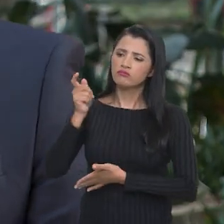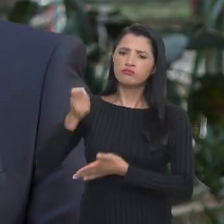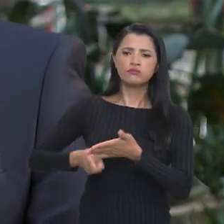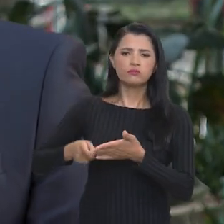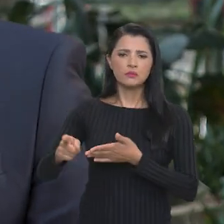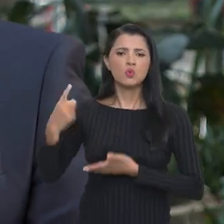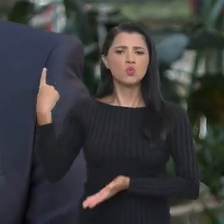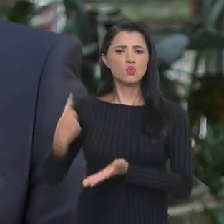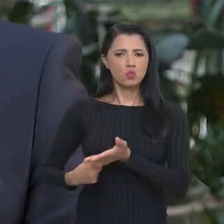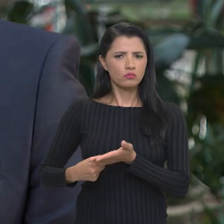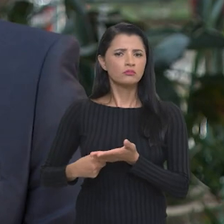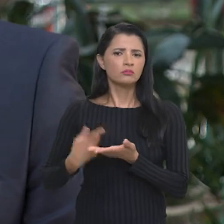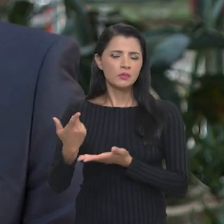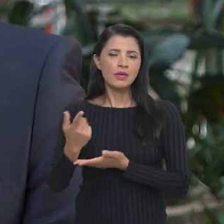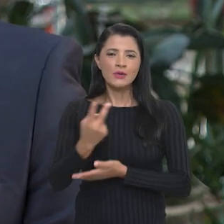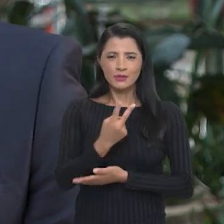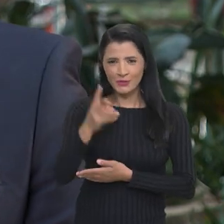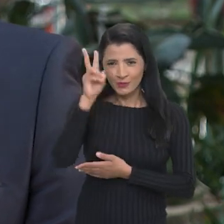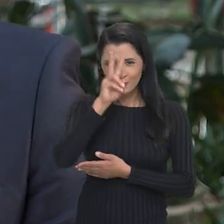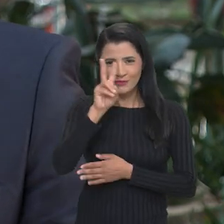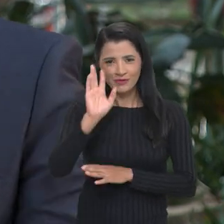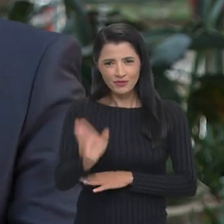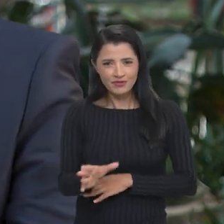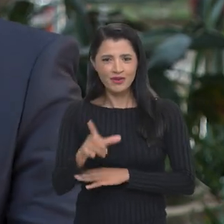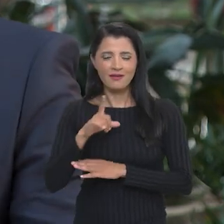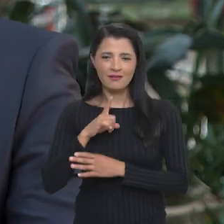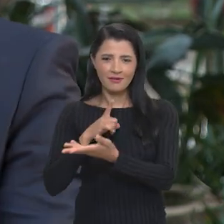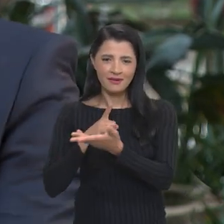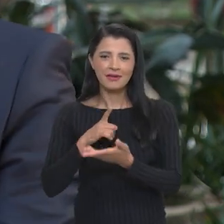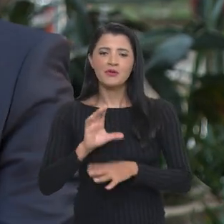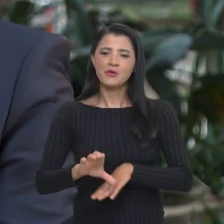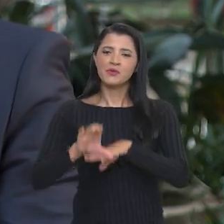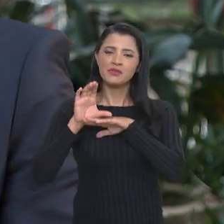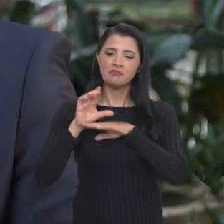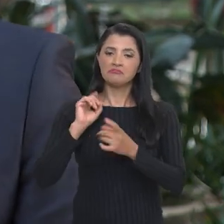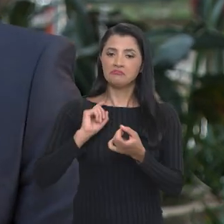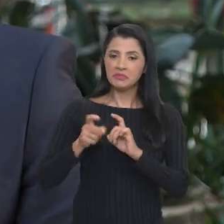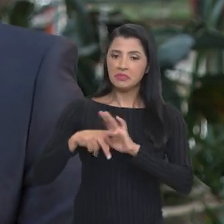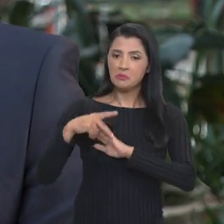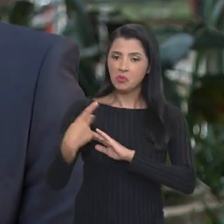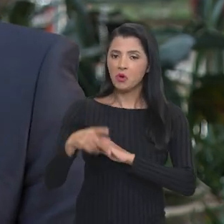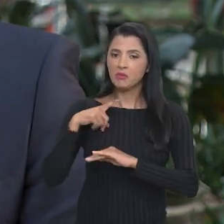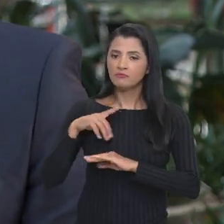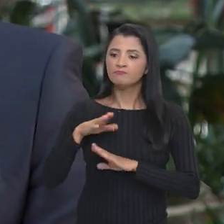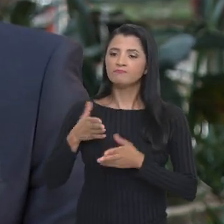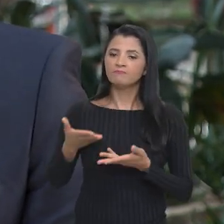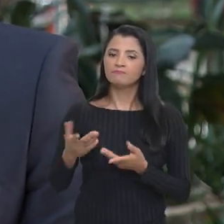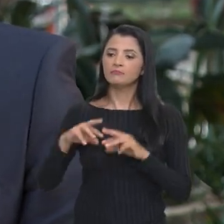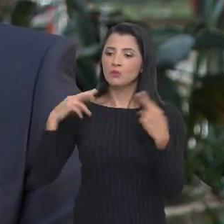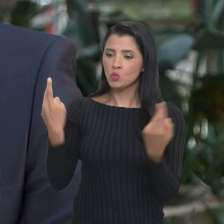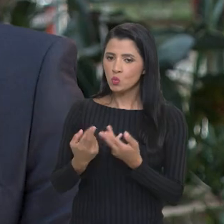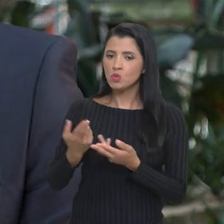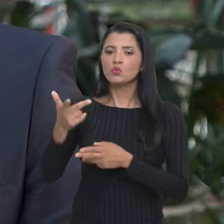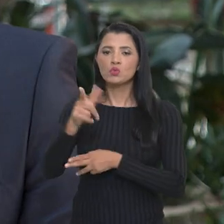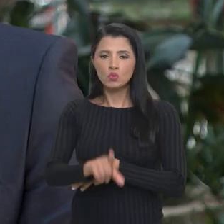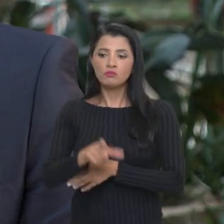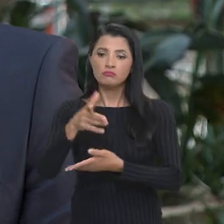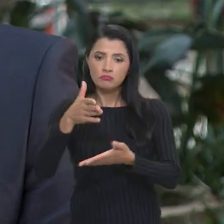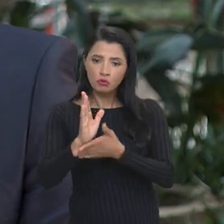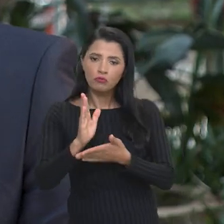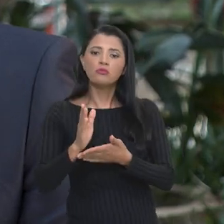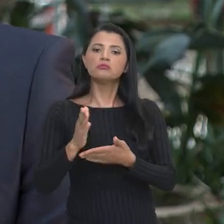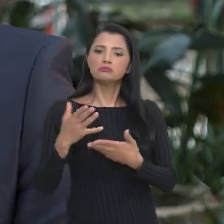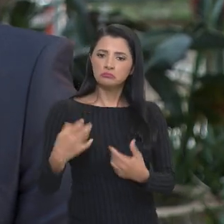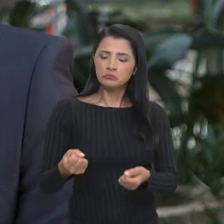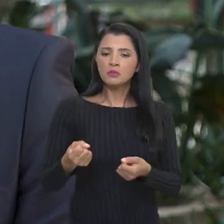dia, o Conselho de Administração da empresa se reuniu e da mesma forma aprovou. E eu, conjuntamente com os nossos diretores,